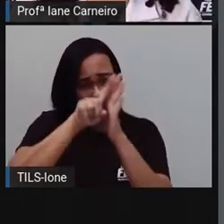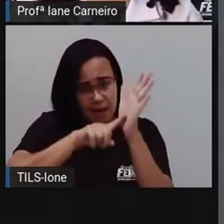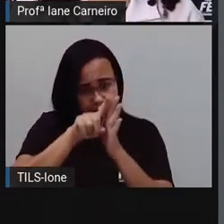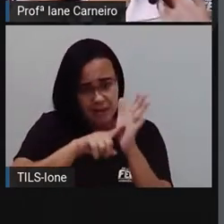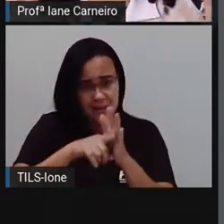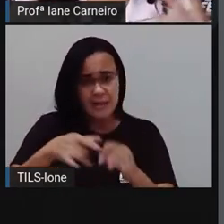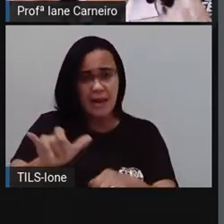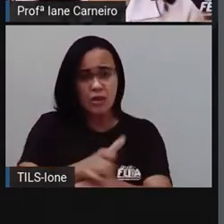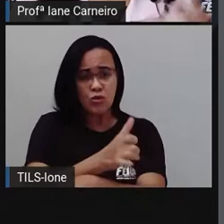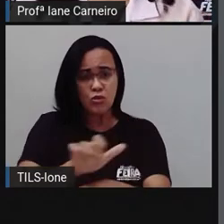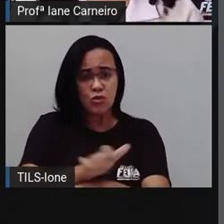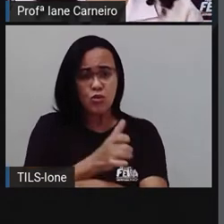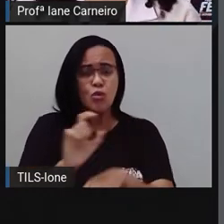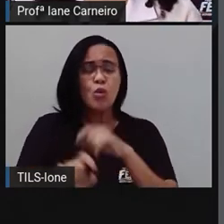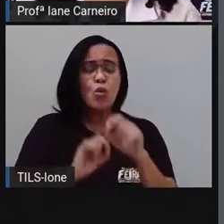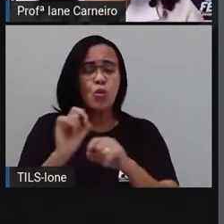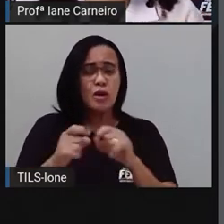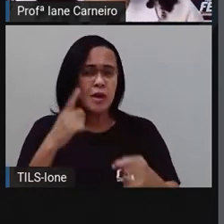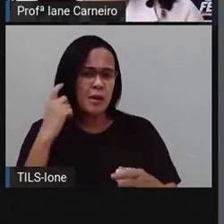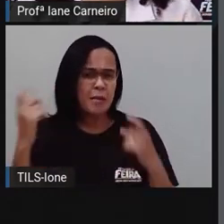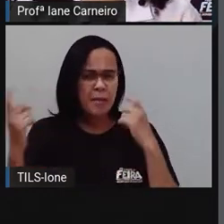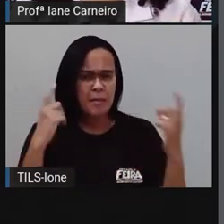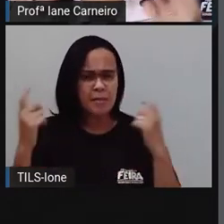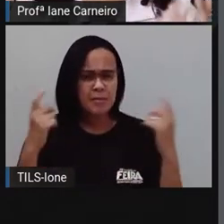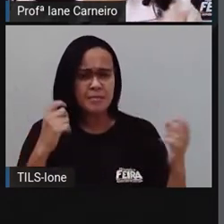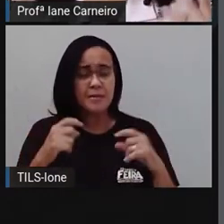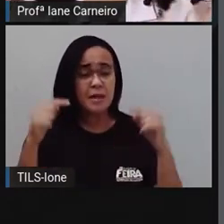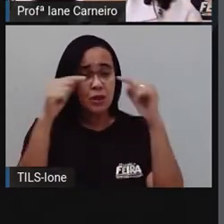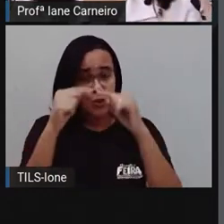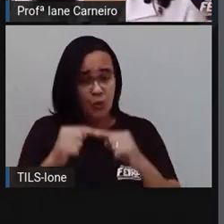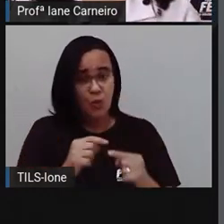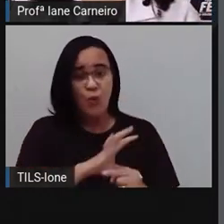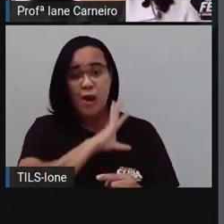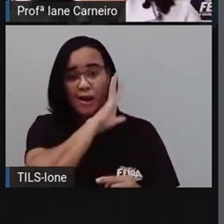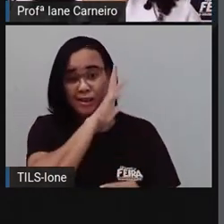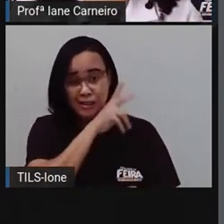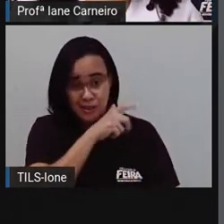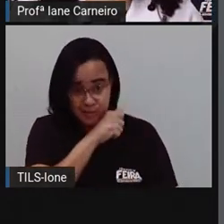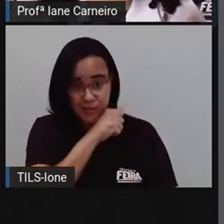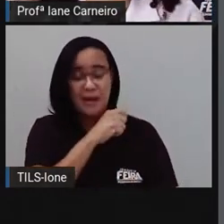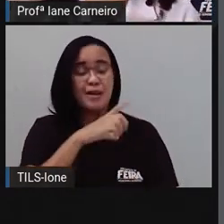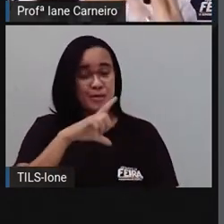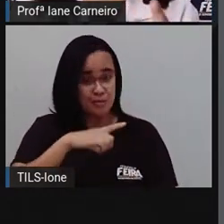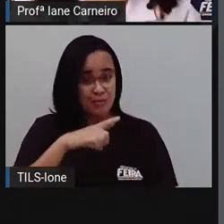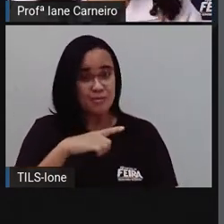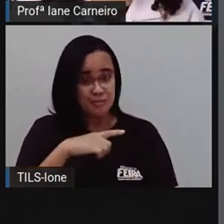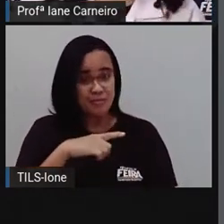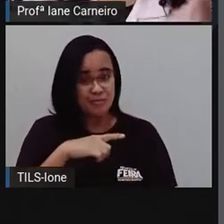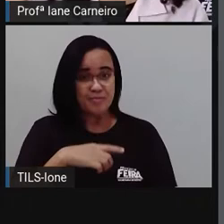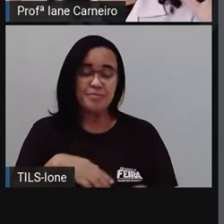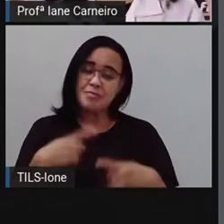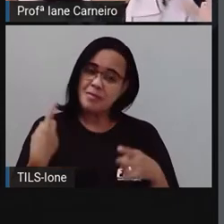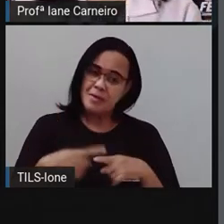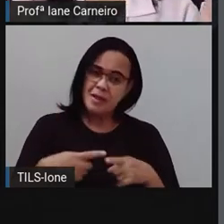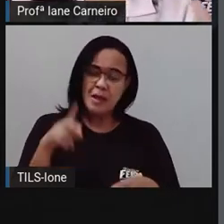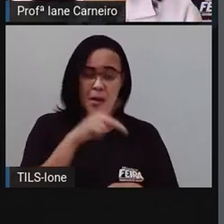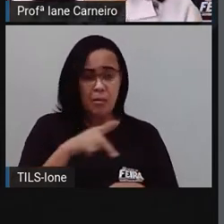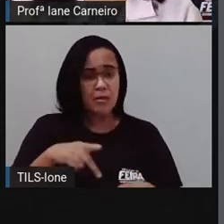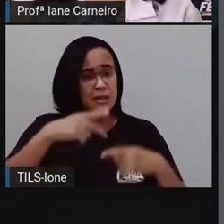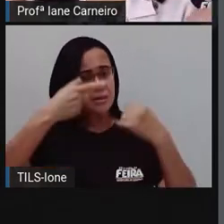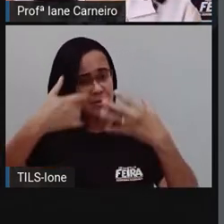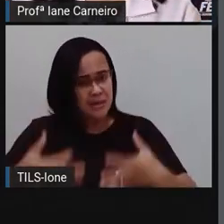vídeos em que aparecem os sons desses animais, tá bom? Para vocês verem eles, de fato. Porque a pró falando, né? Pode ficar